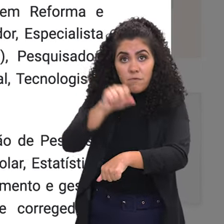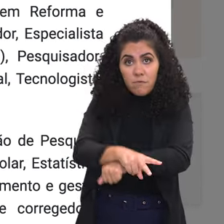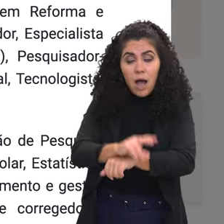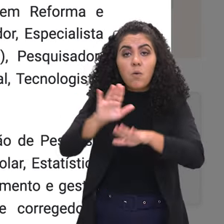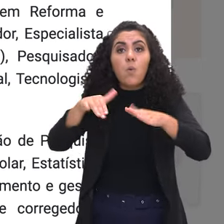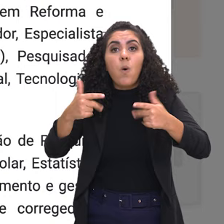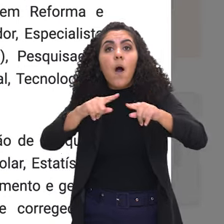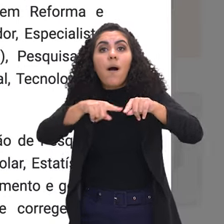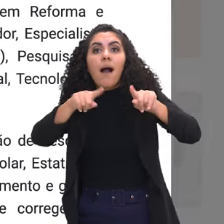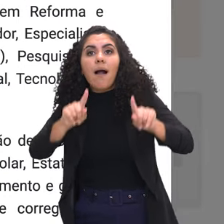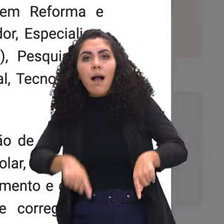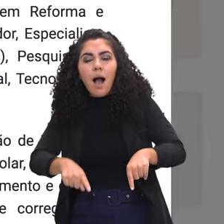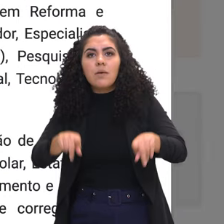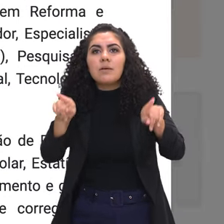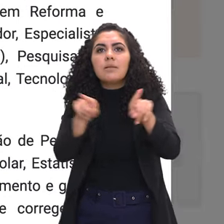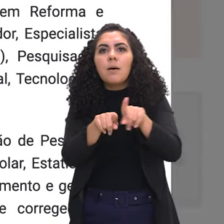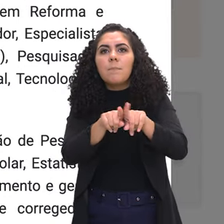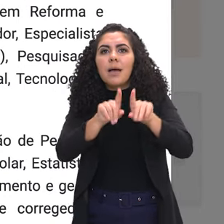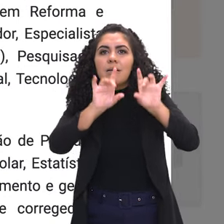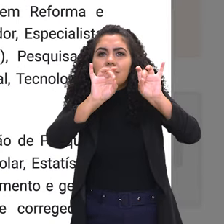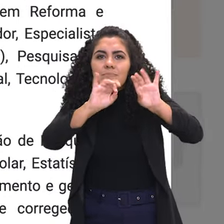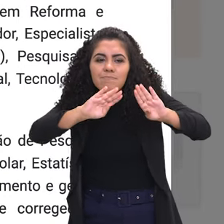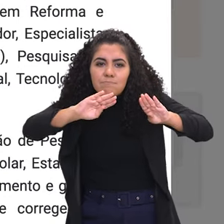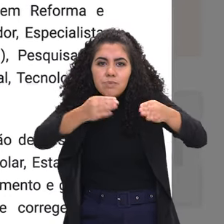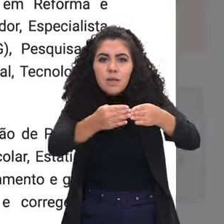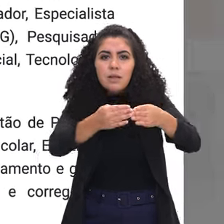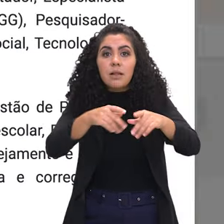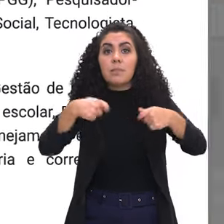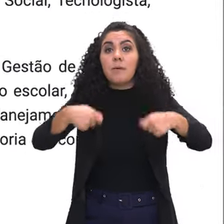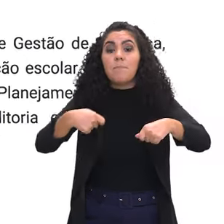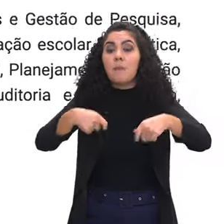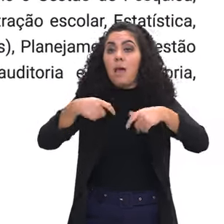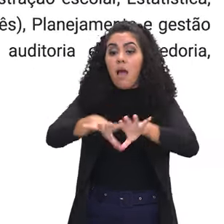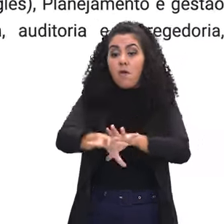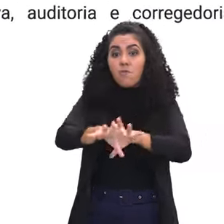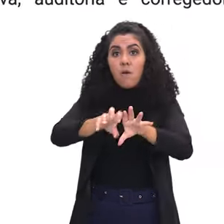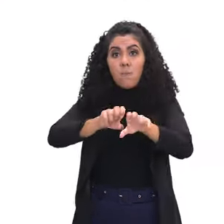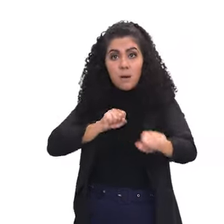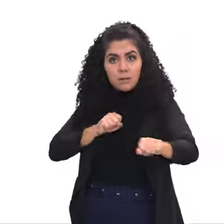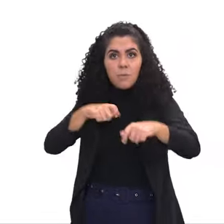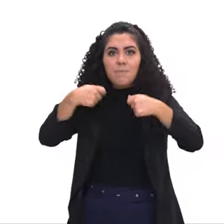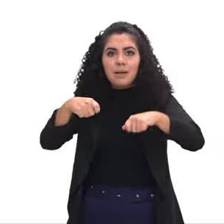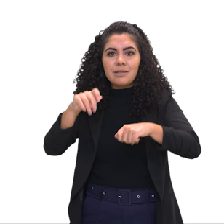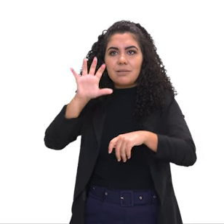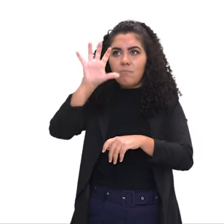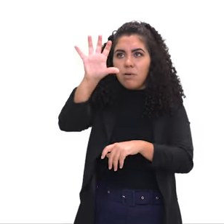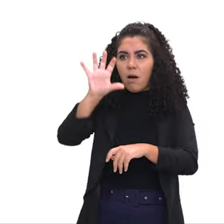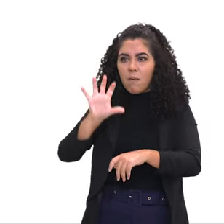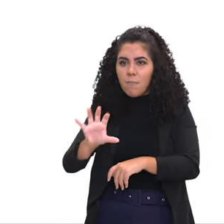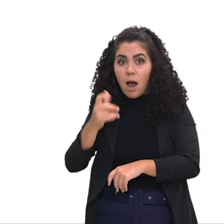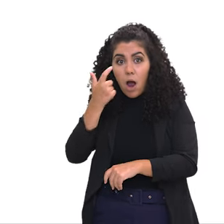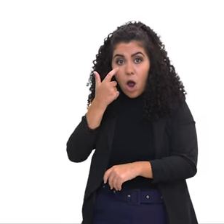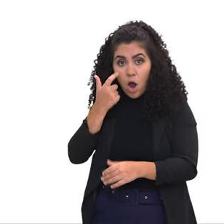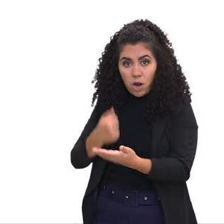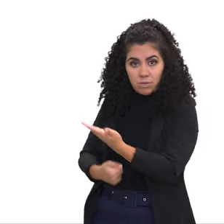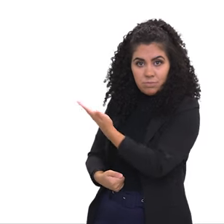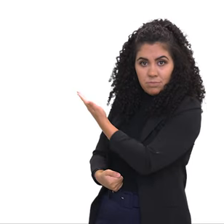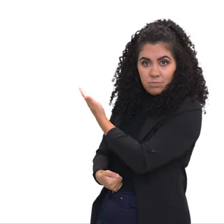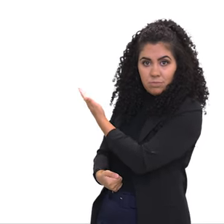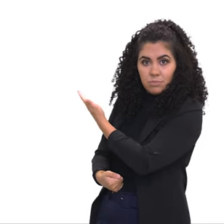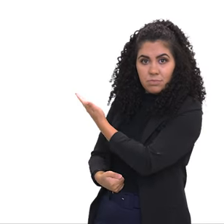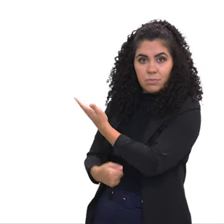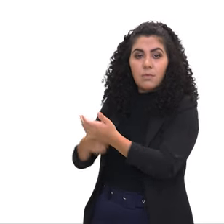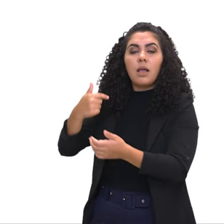cargos em disputa, as especialidades, ou seja, a formação requerida para alguns desses cargos. Então, eu estou